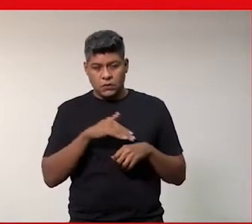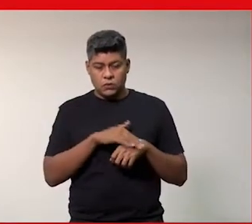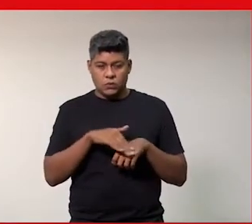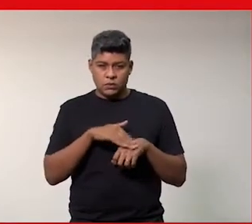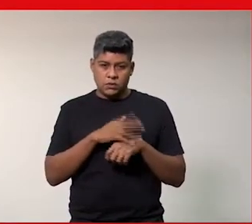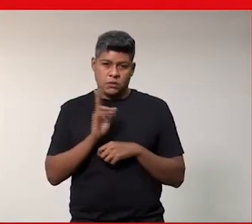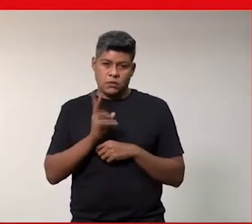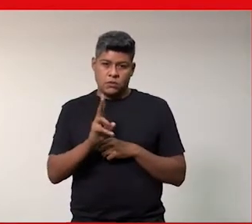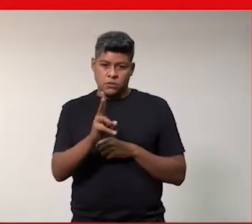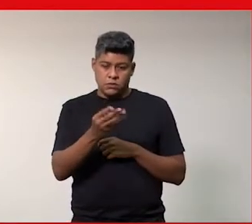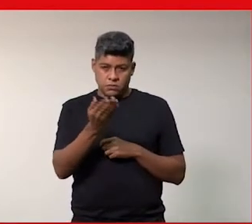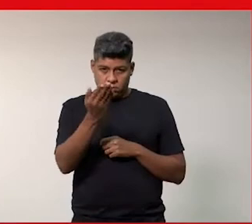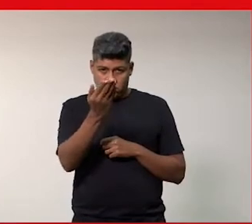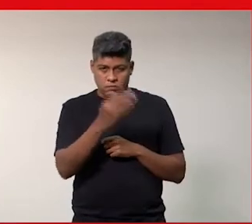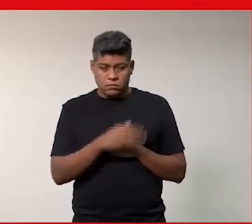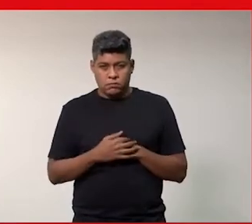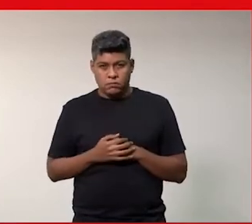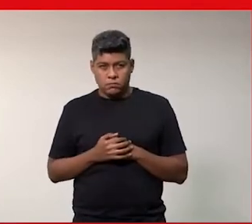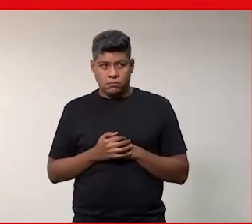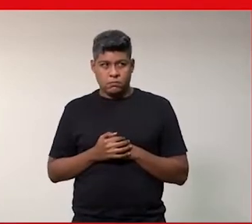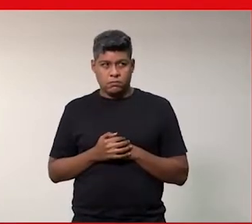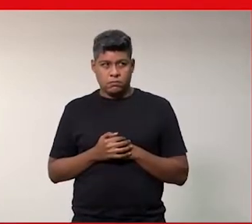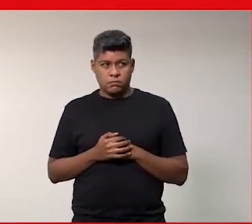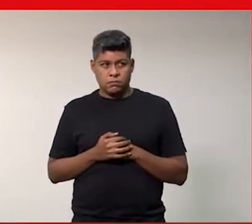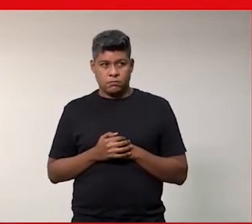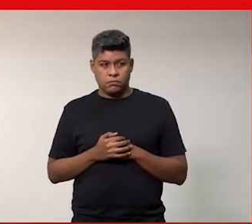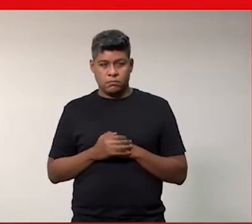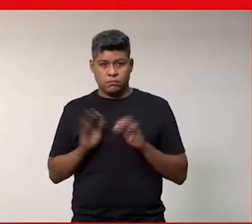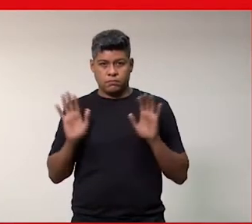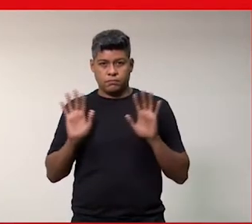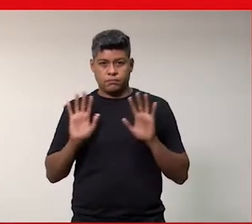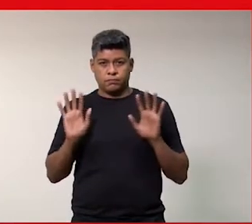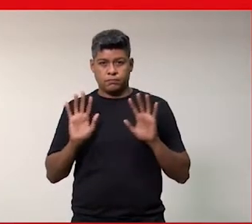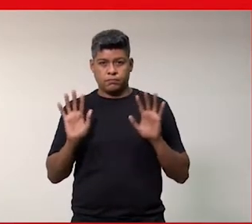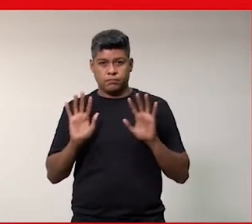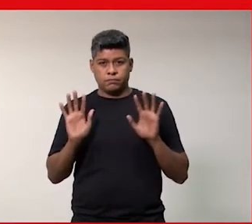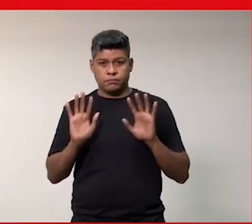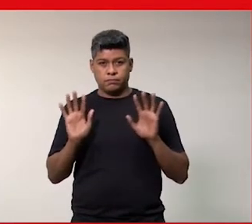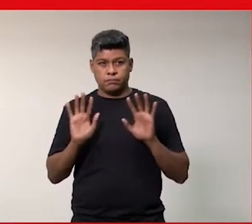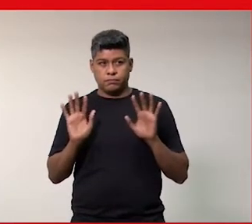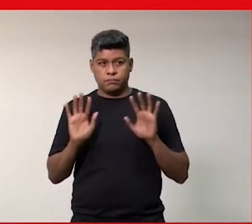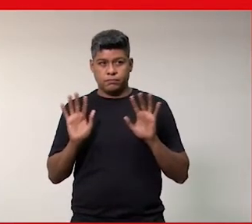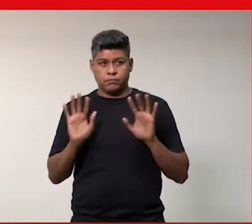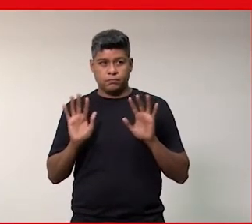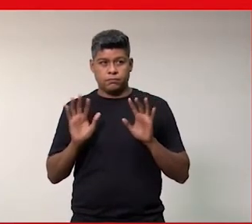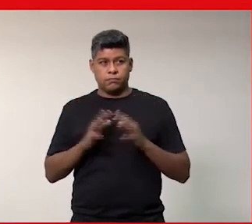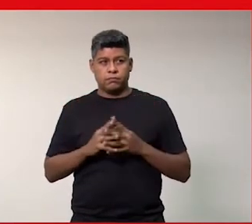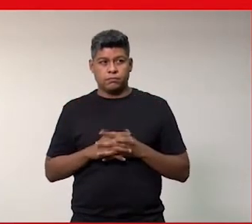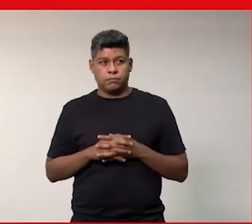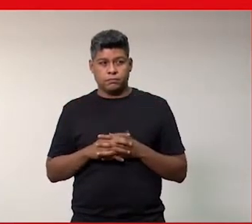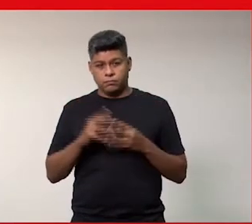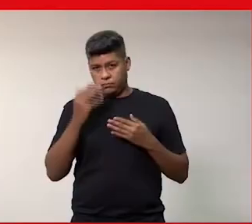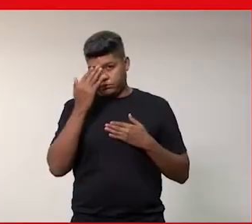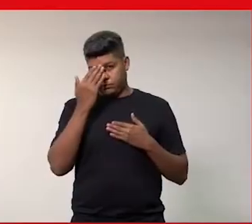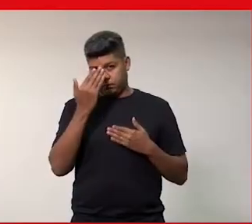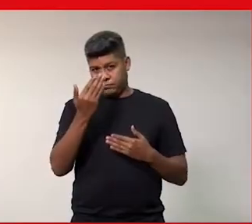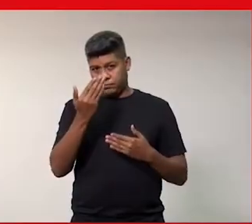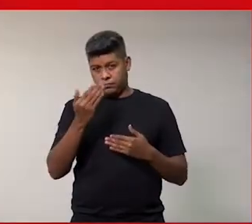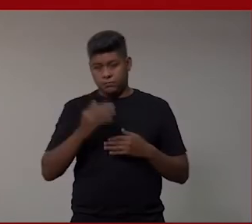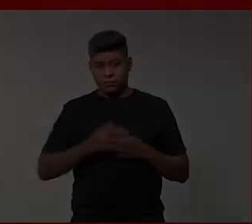continuar a conversa com vocês tchau tchau aqui pra quem tá no youtube muito obrigada